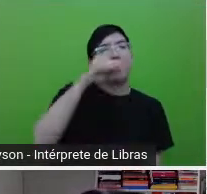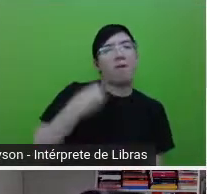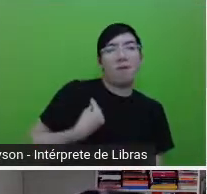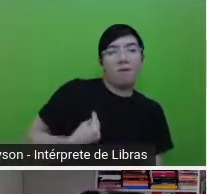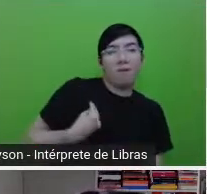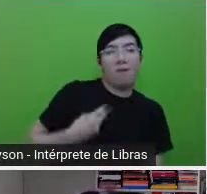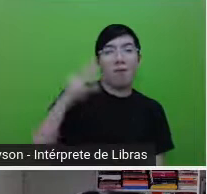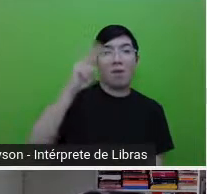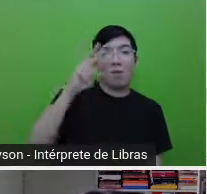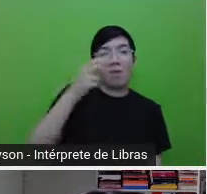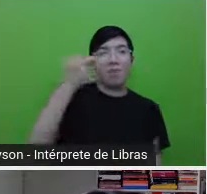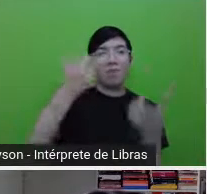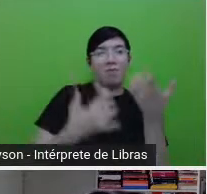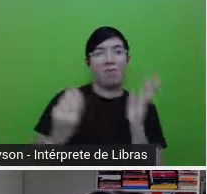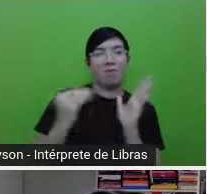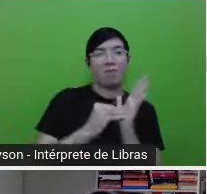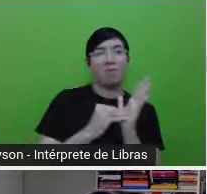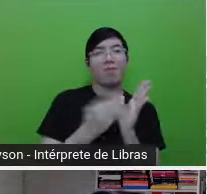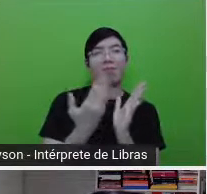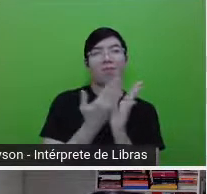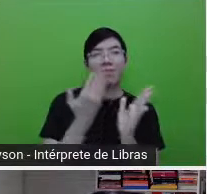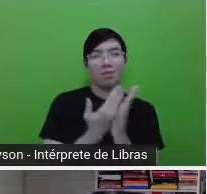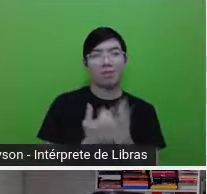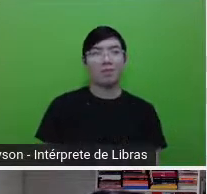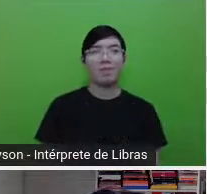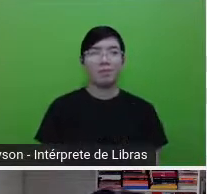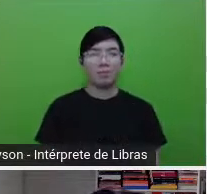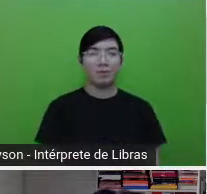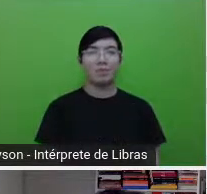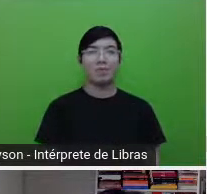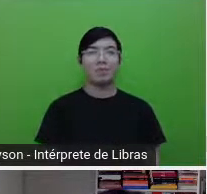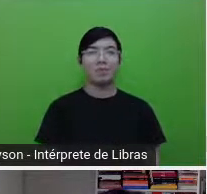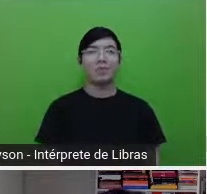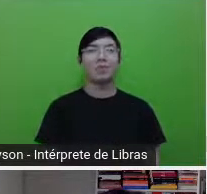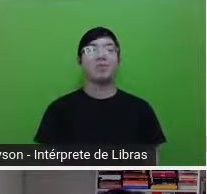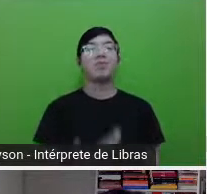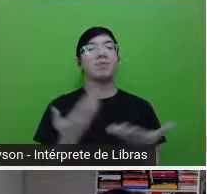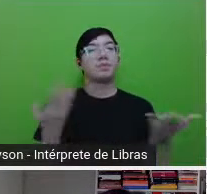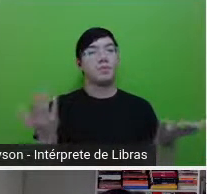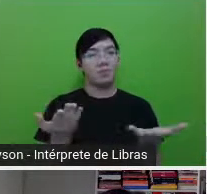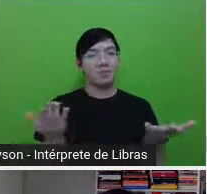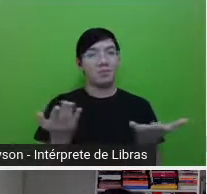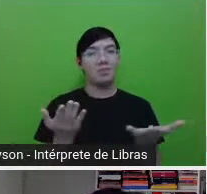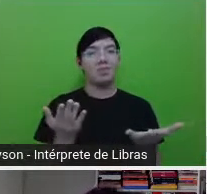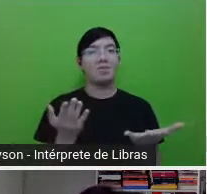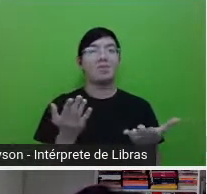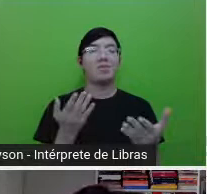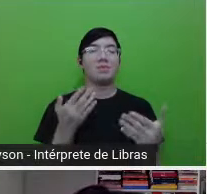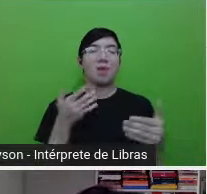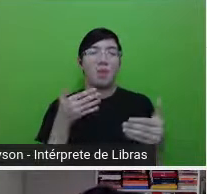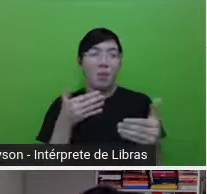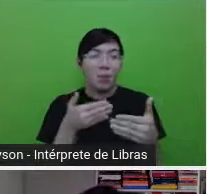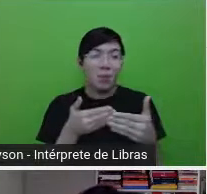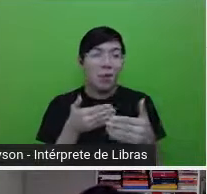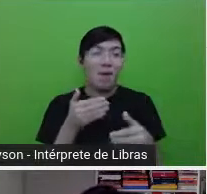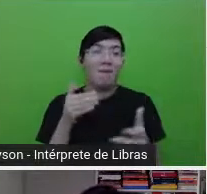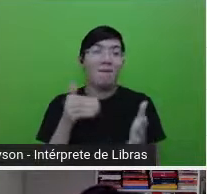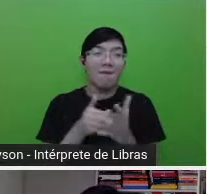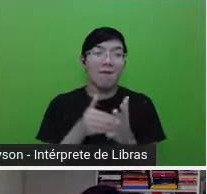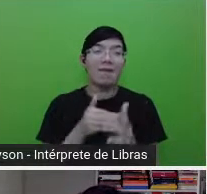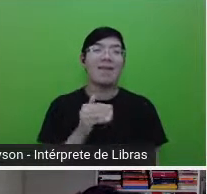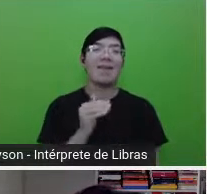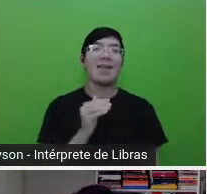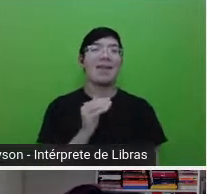Pode passar. E aí a gente chega, enfim, né? A gente já está quase terminando o tempo e agora que a gente chegou